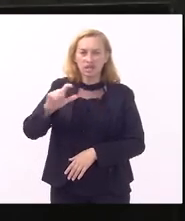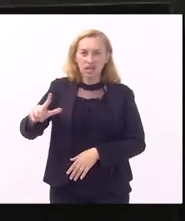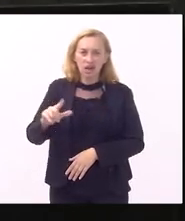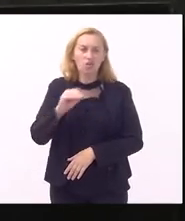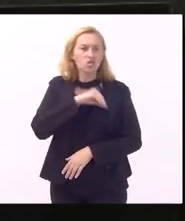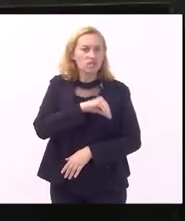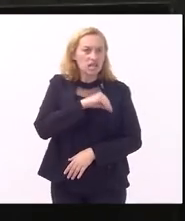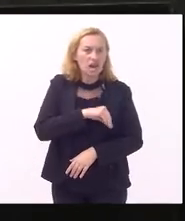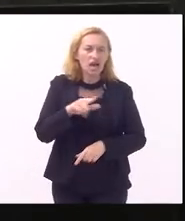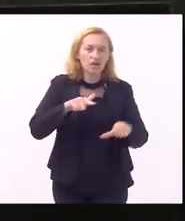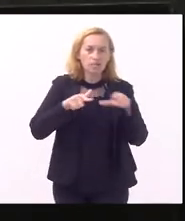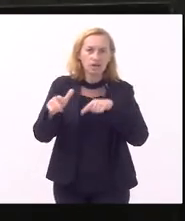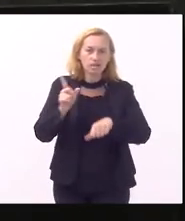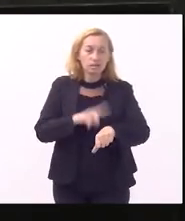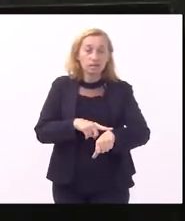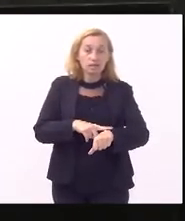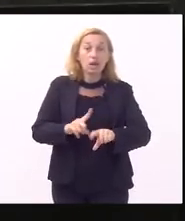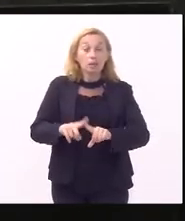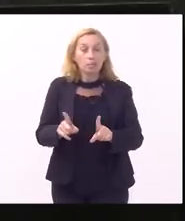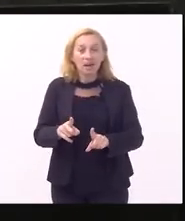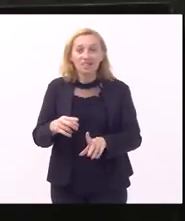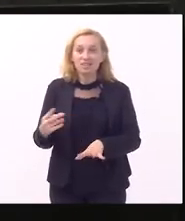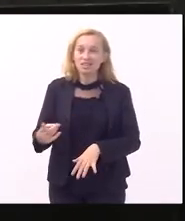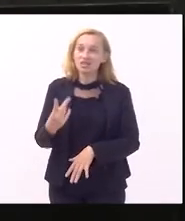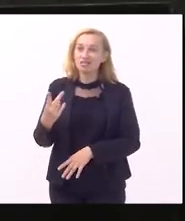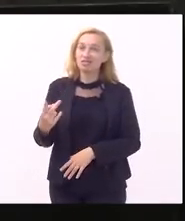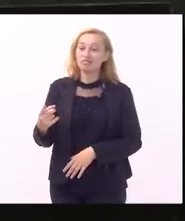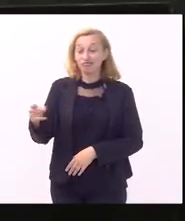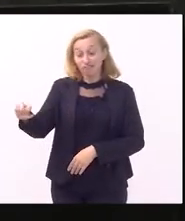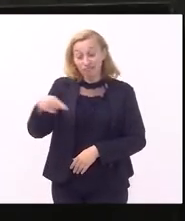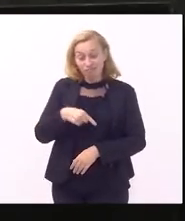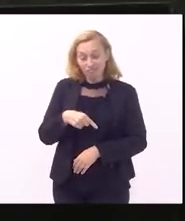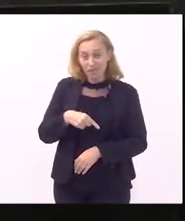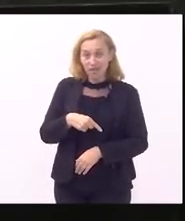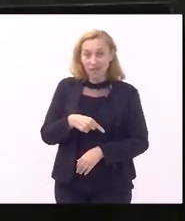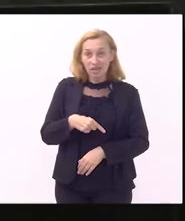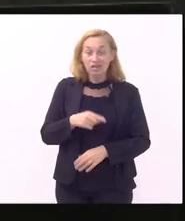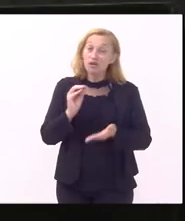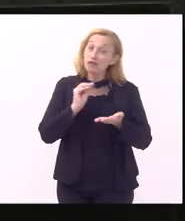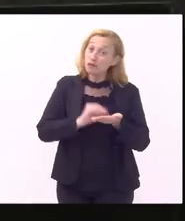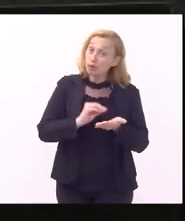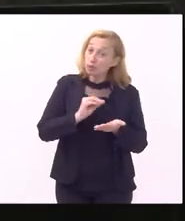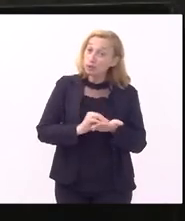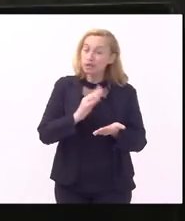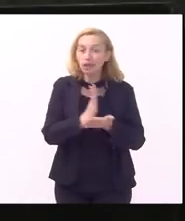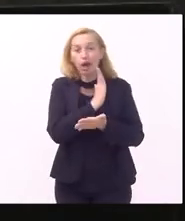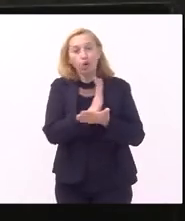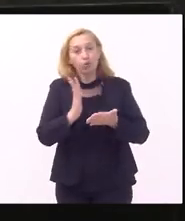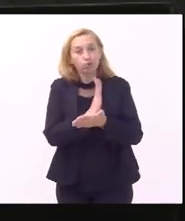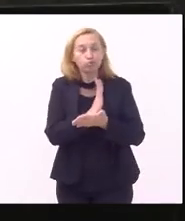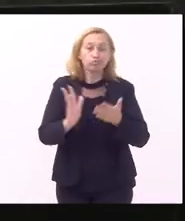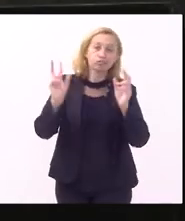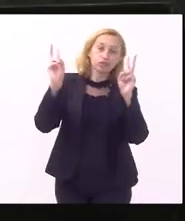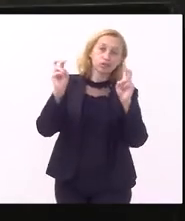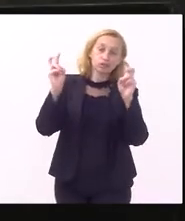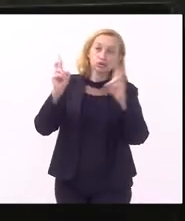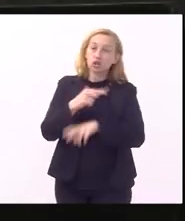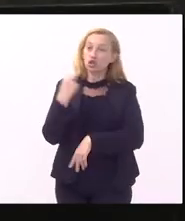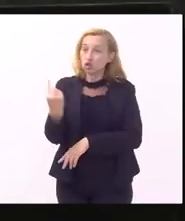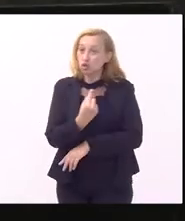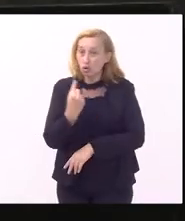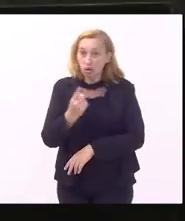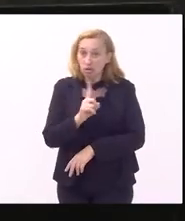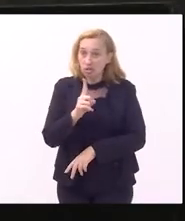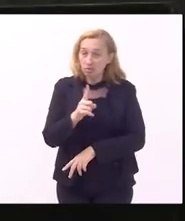valorização porém esse que veio para cá realmente veio faltando algumas coisas e nós não